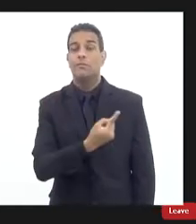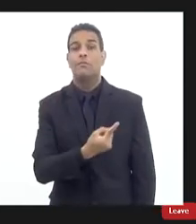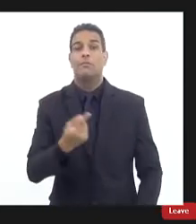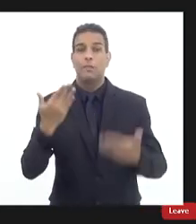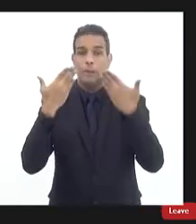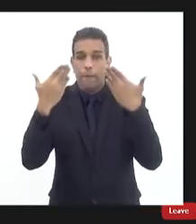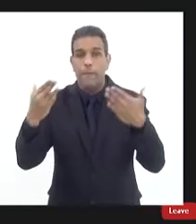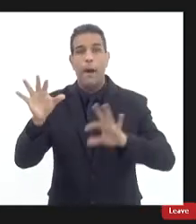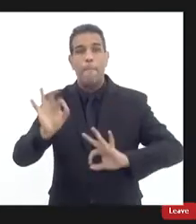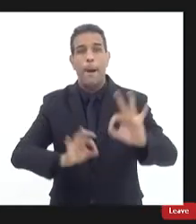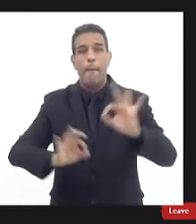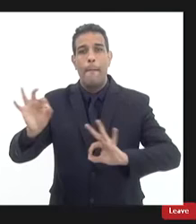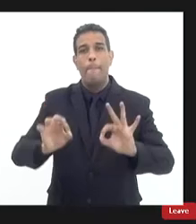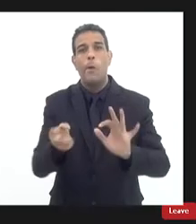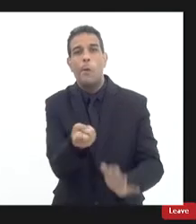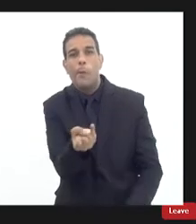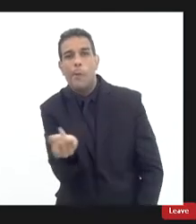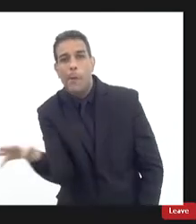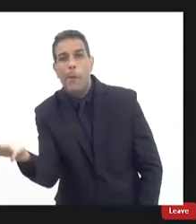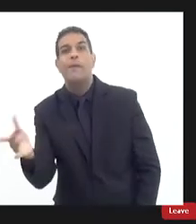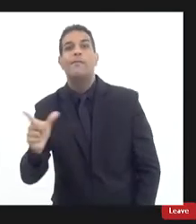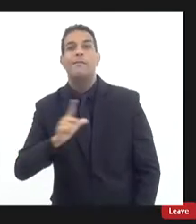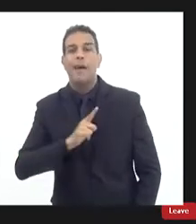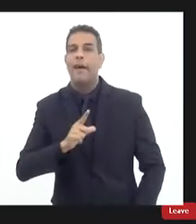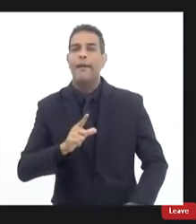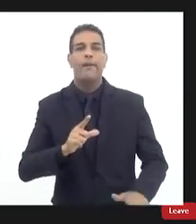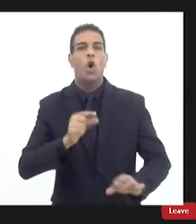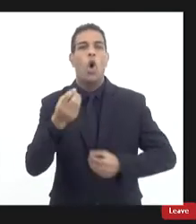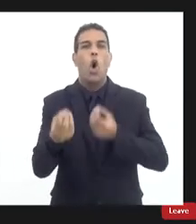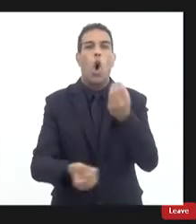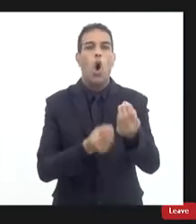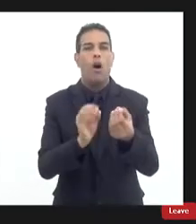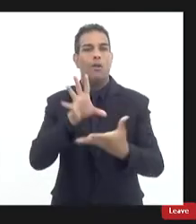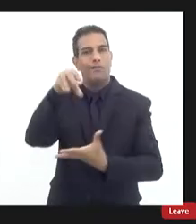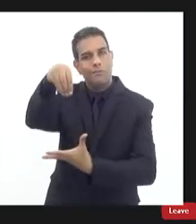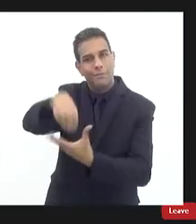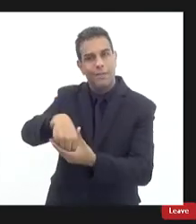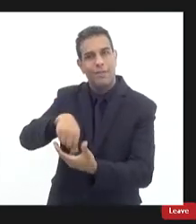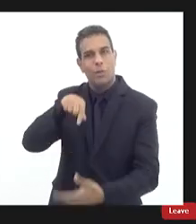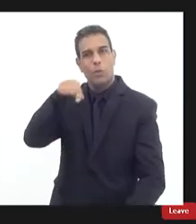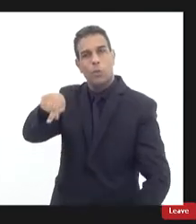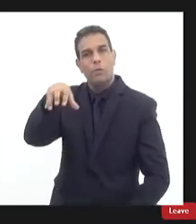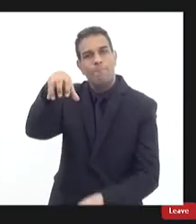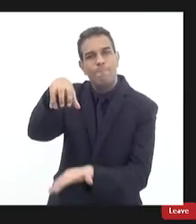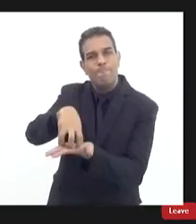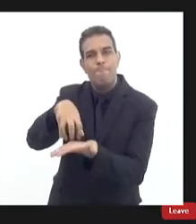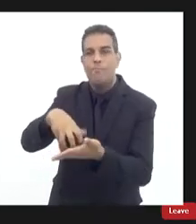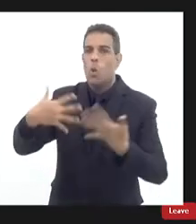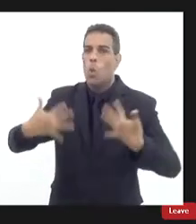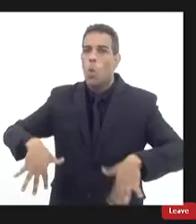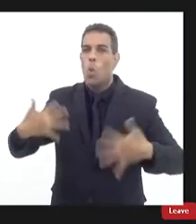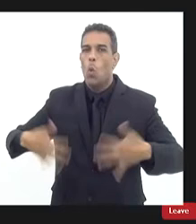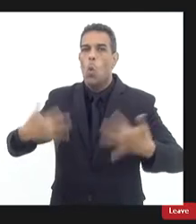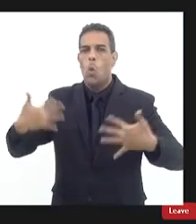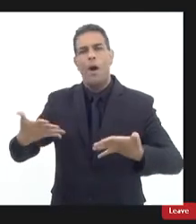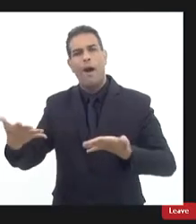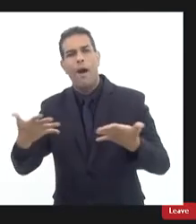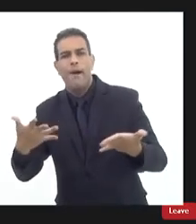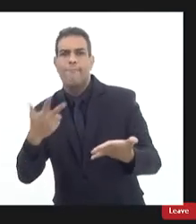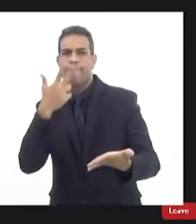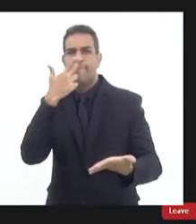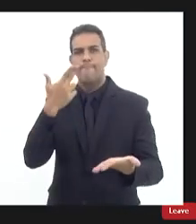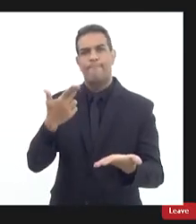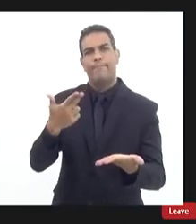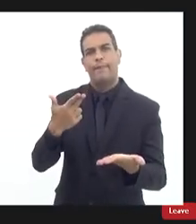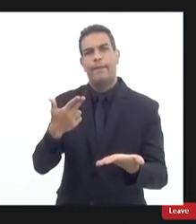planejamento a quantidade de projeto que nós temos na instituição é uma coisa absurda muita coisa esbarra realmente na